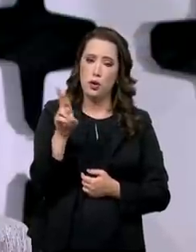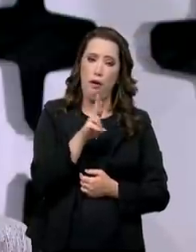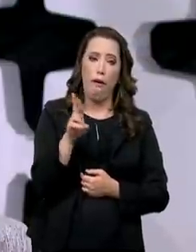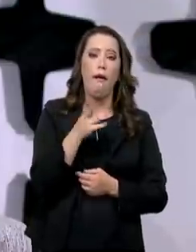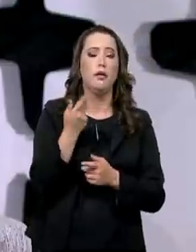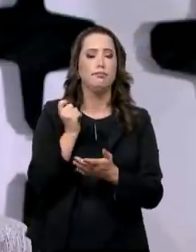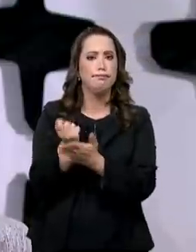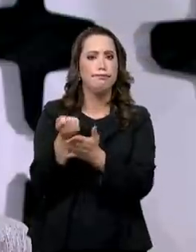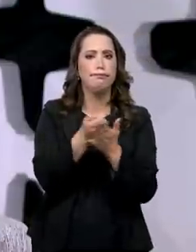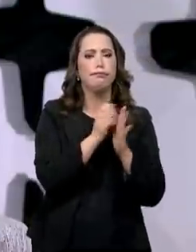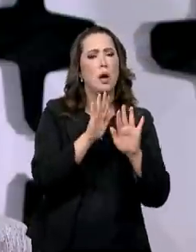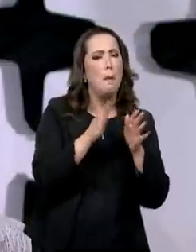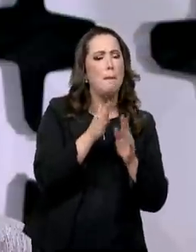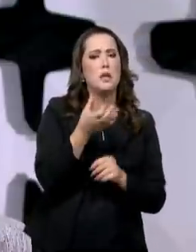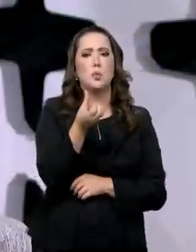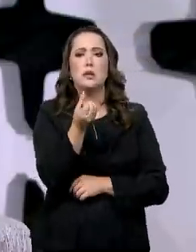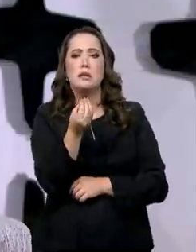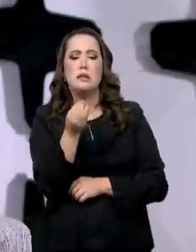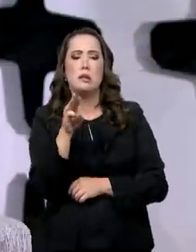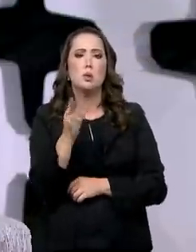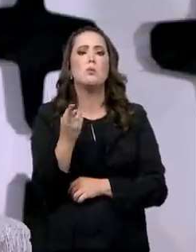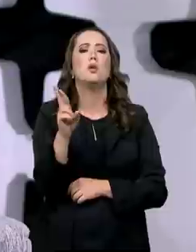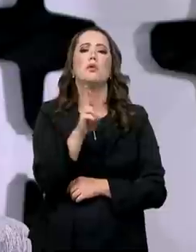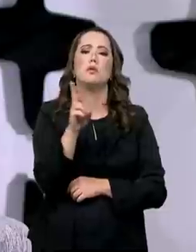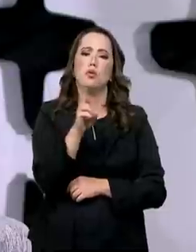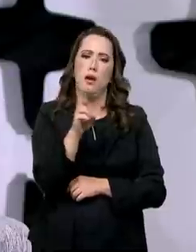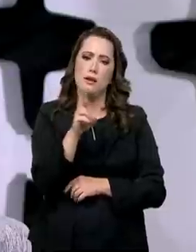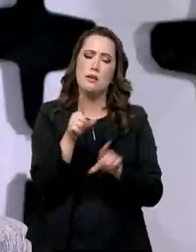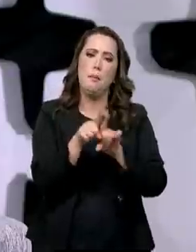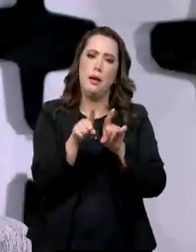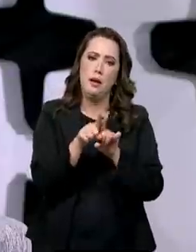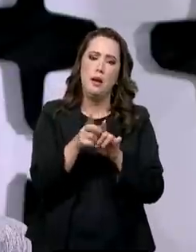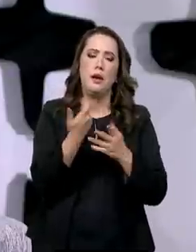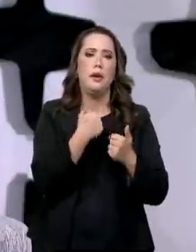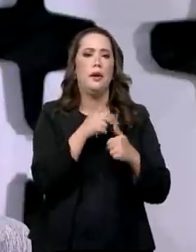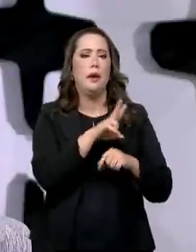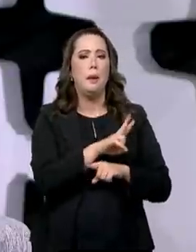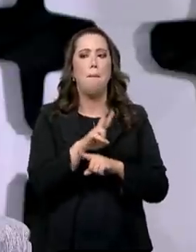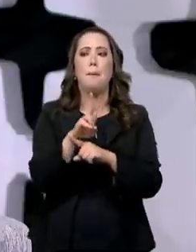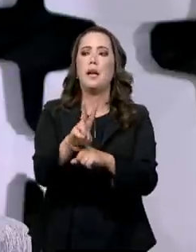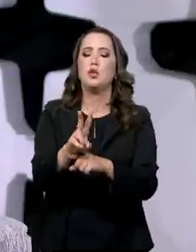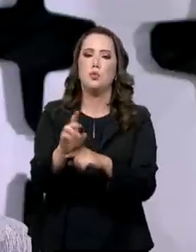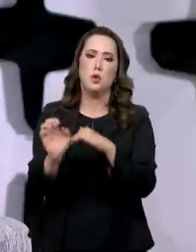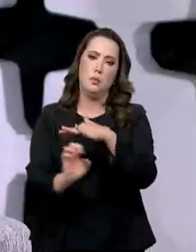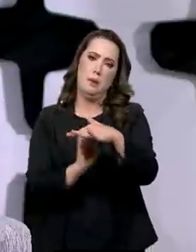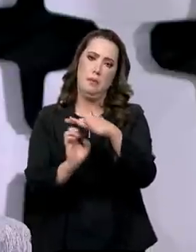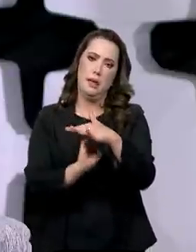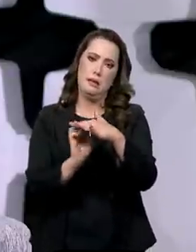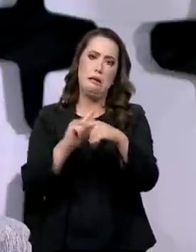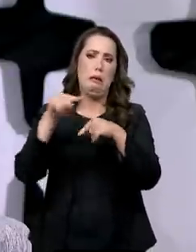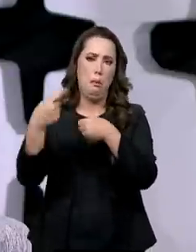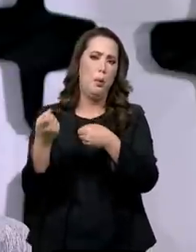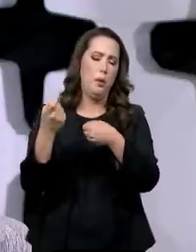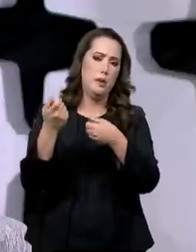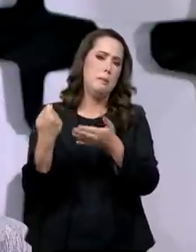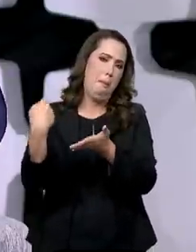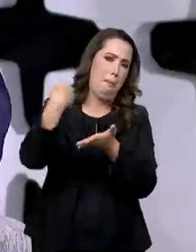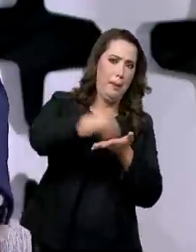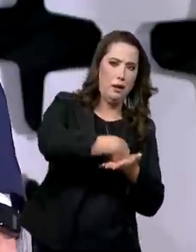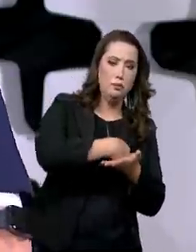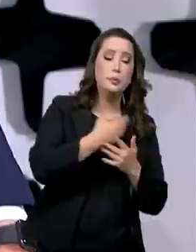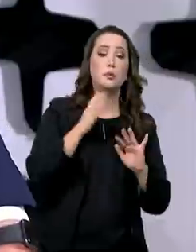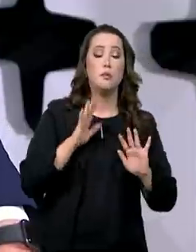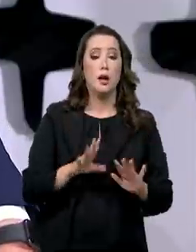e mais cerca de 600 milhões para reembolsáveis, empréstimos para empresas. Na parte continuada, aquelas coisas que nós vamos